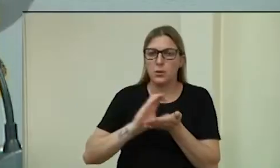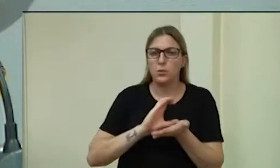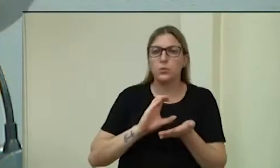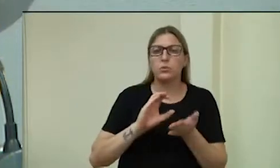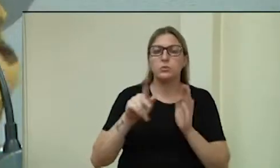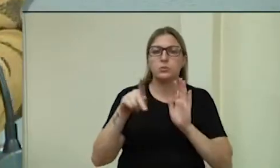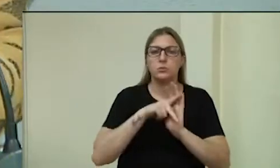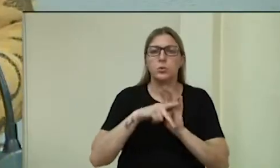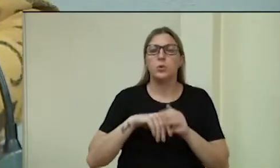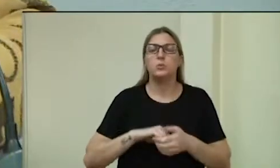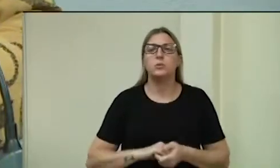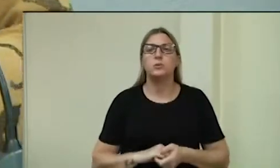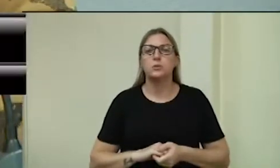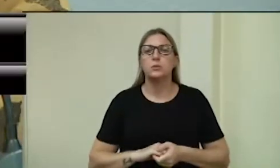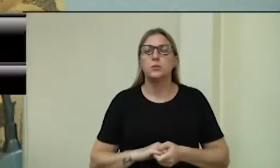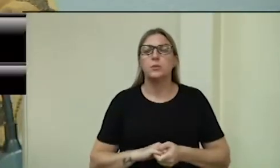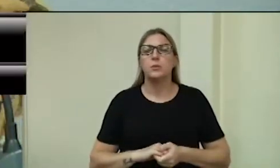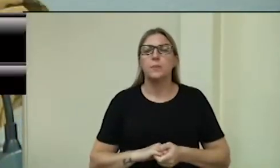vereadora Sandra.